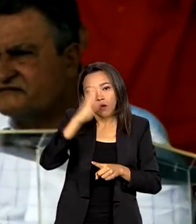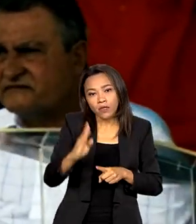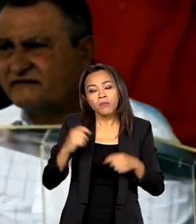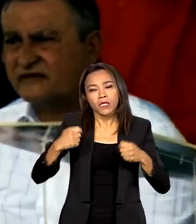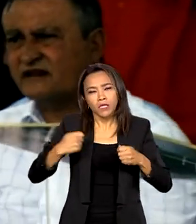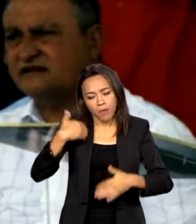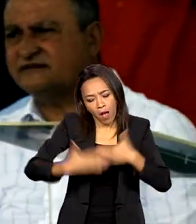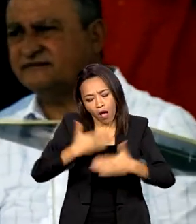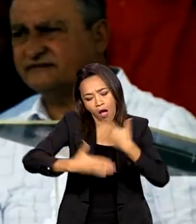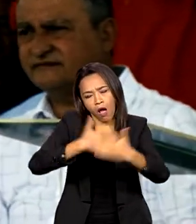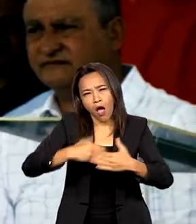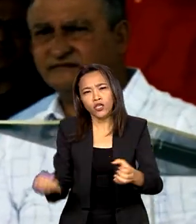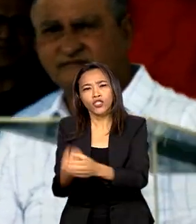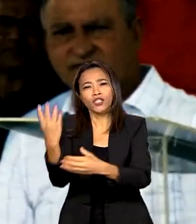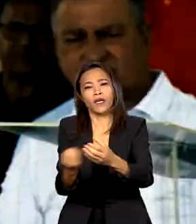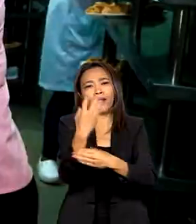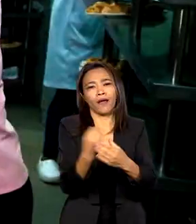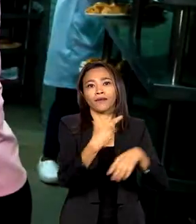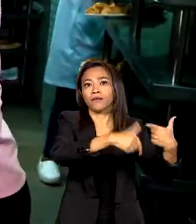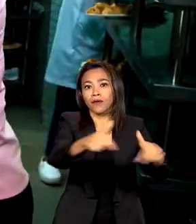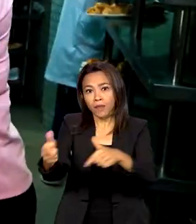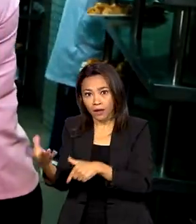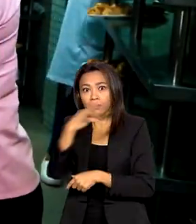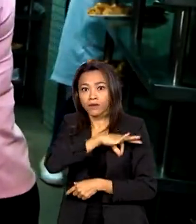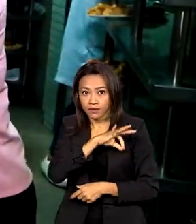gerar emprego, gerar renda.